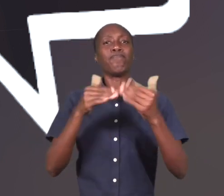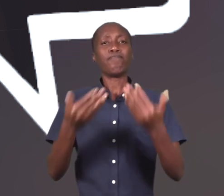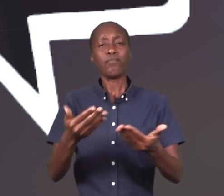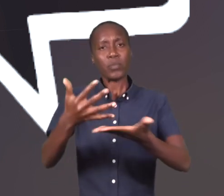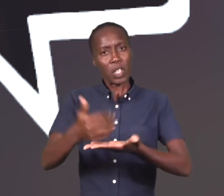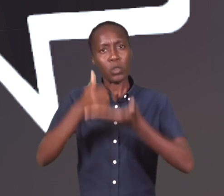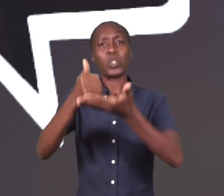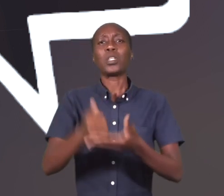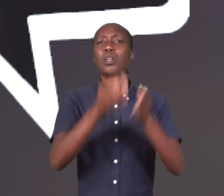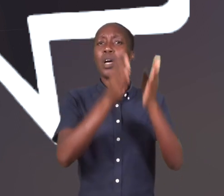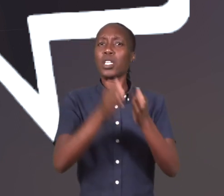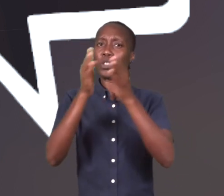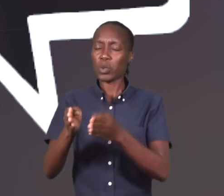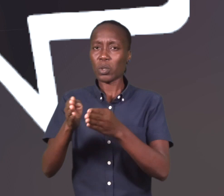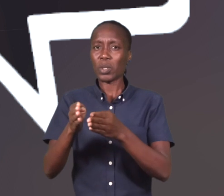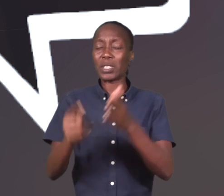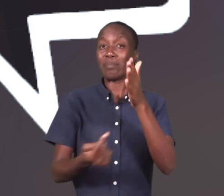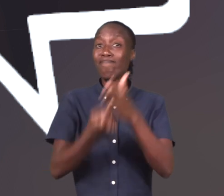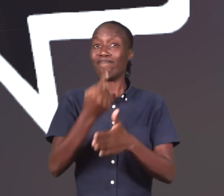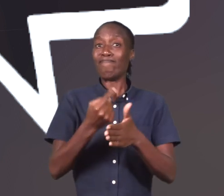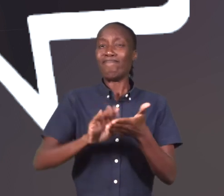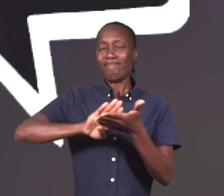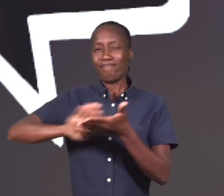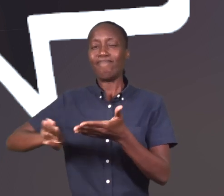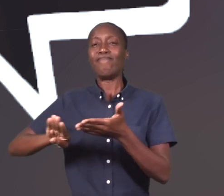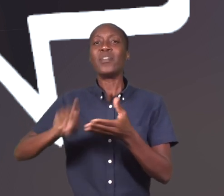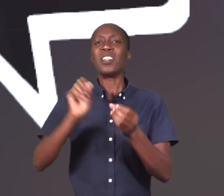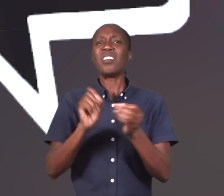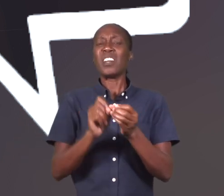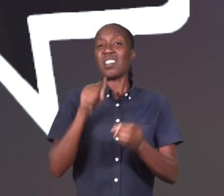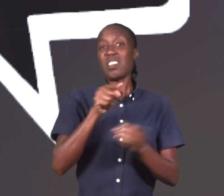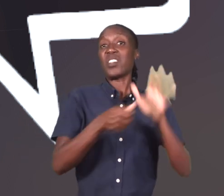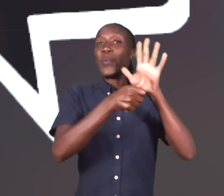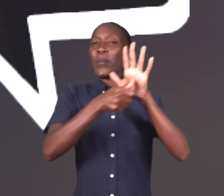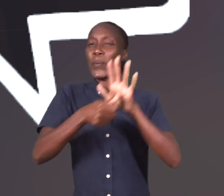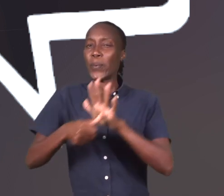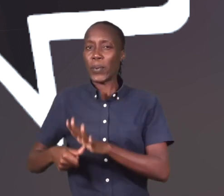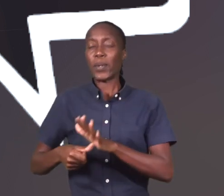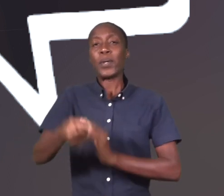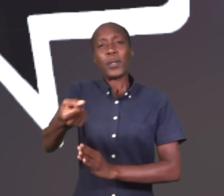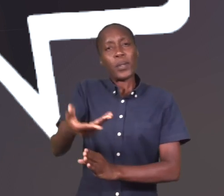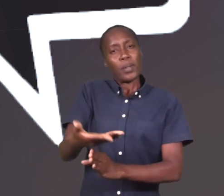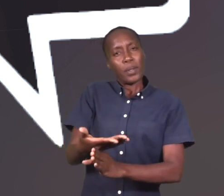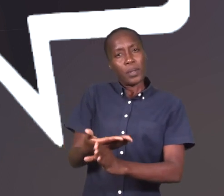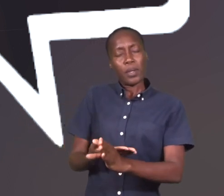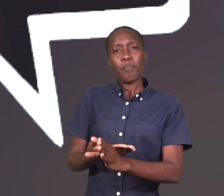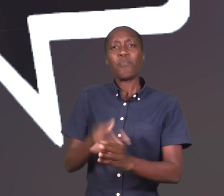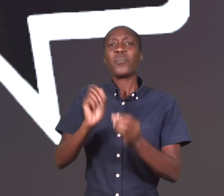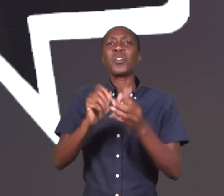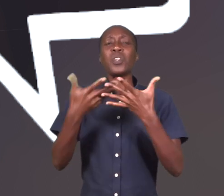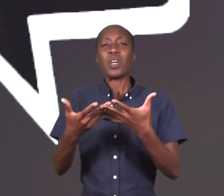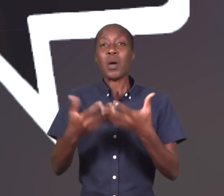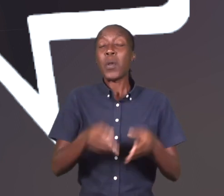De dar a voz às pessoas que são marginalizadas e oprimidas ao destacar as suas experiências,